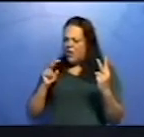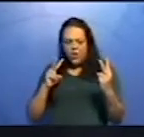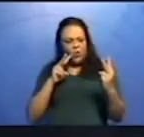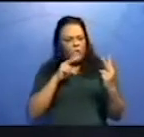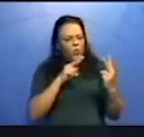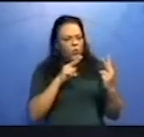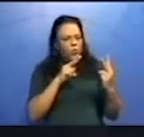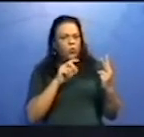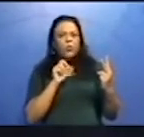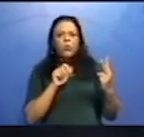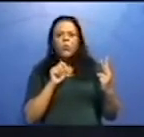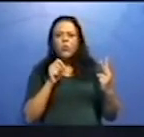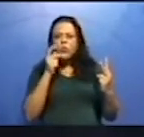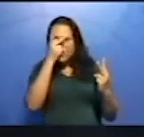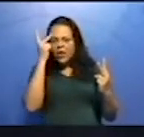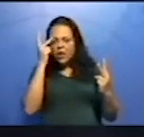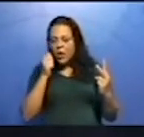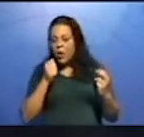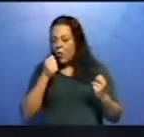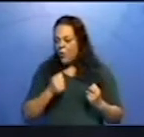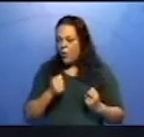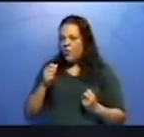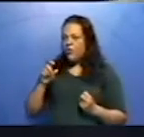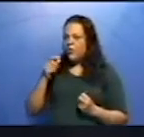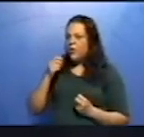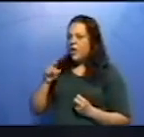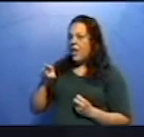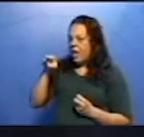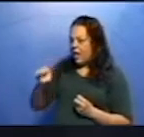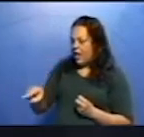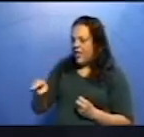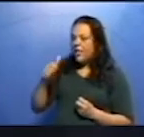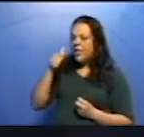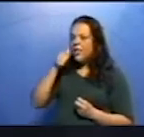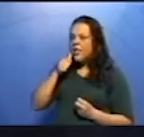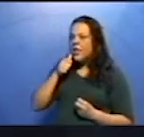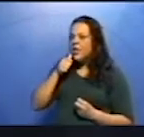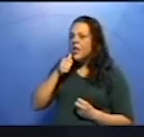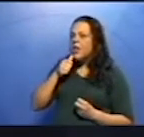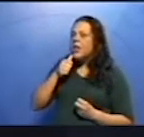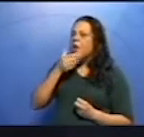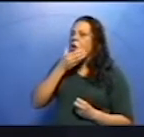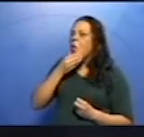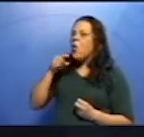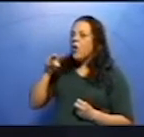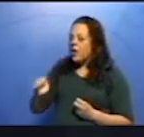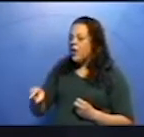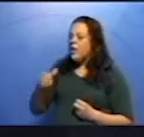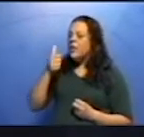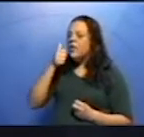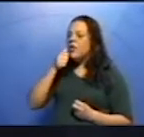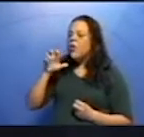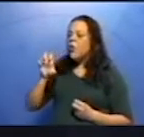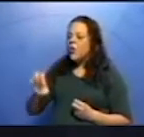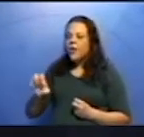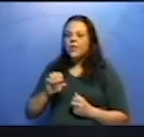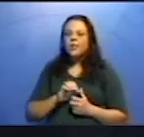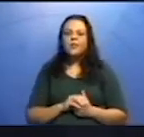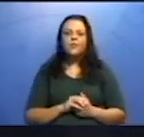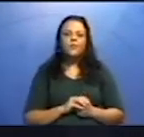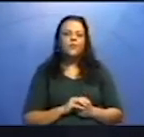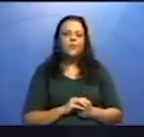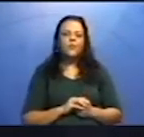e fixo? Pode ser ele ou pode ser ela. Também tudo que sobra, tudo que me resta após o sujeito é o meu